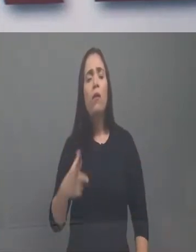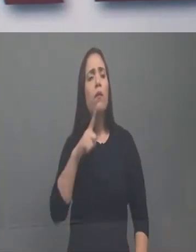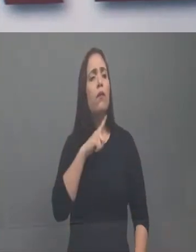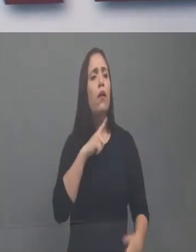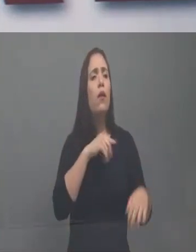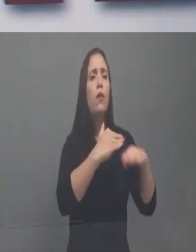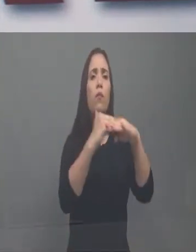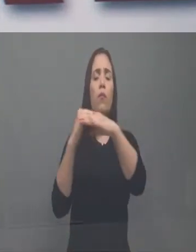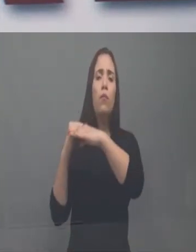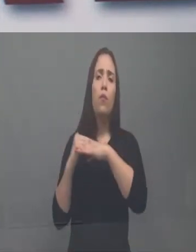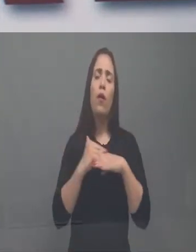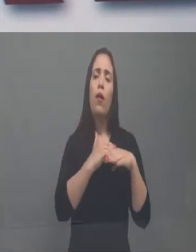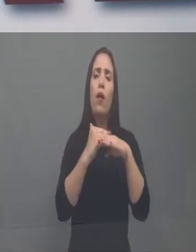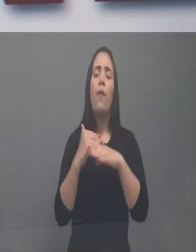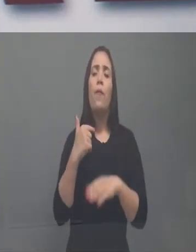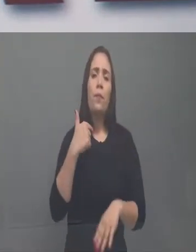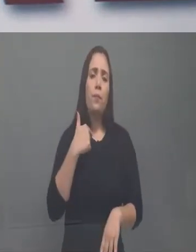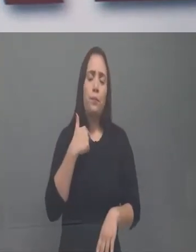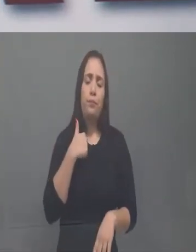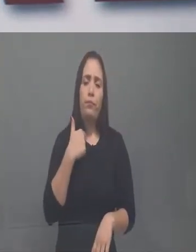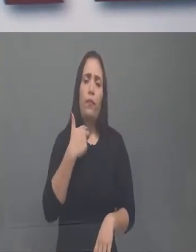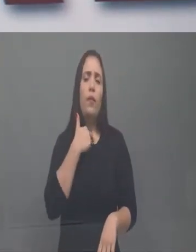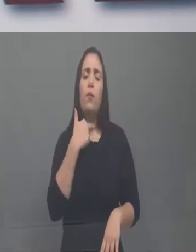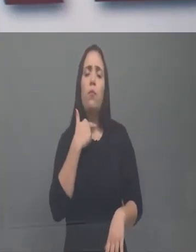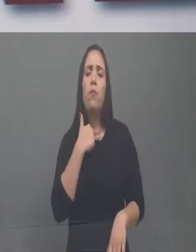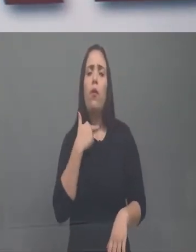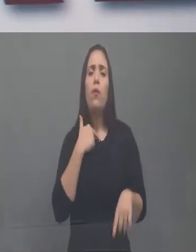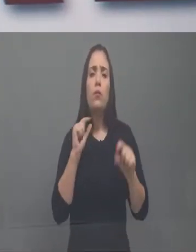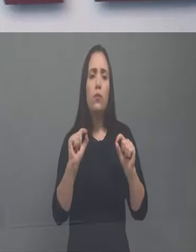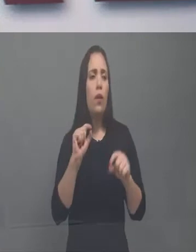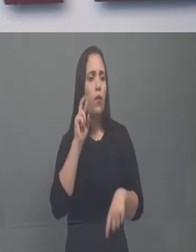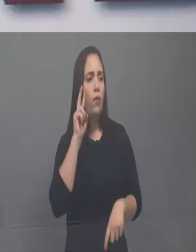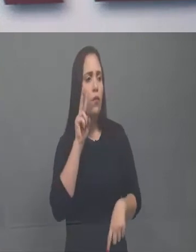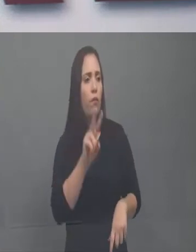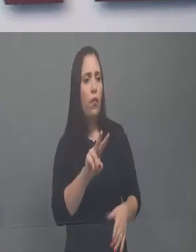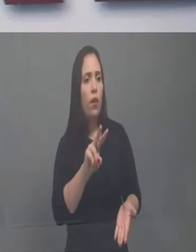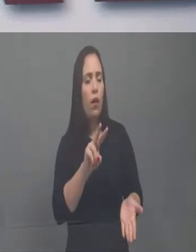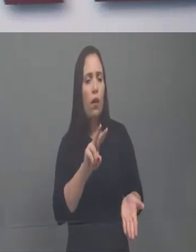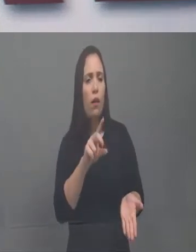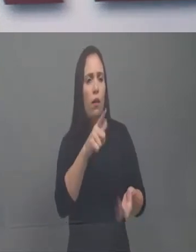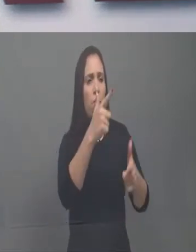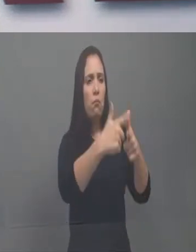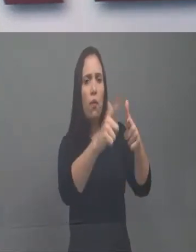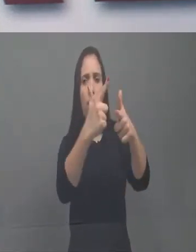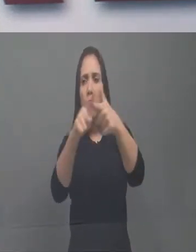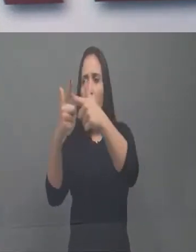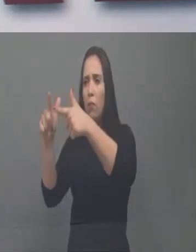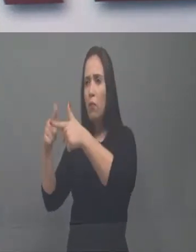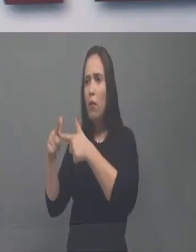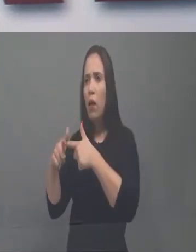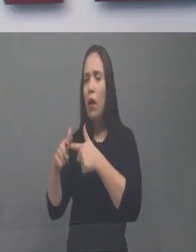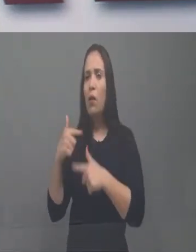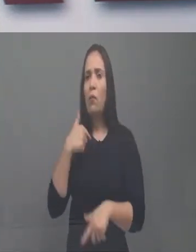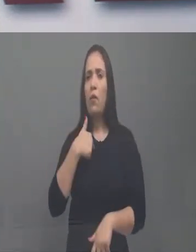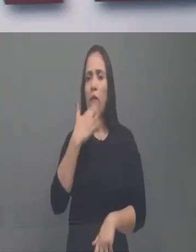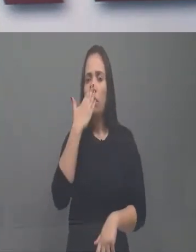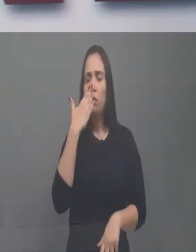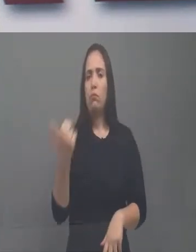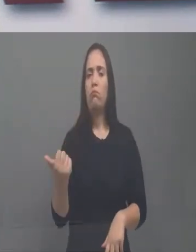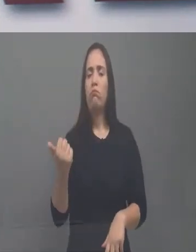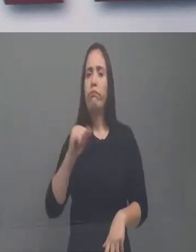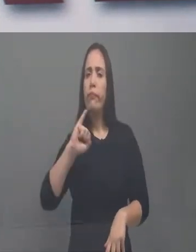posso ver a desgraça, e nessa desgraça eu estar, como é que se diz,